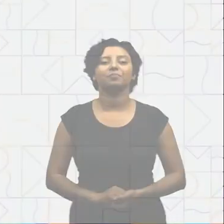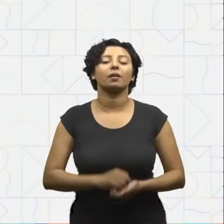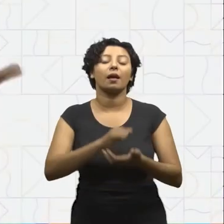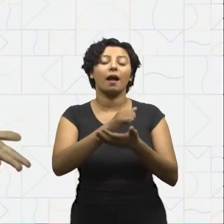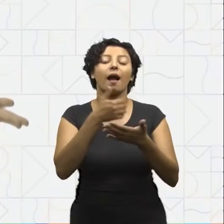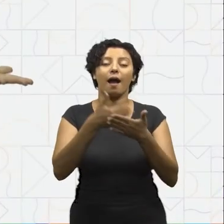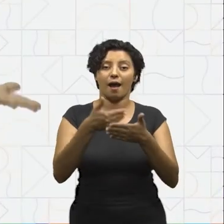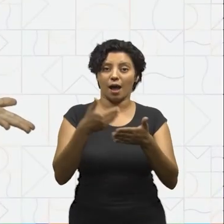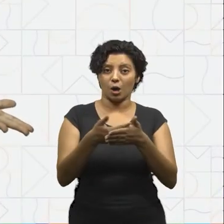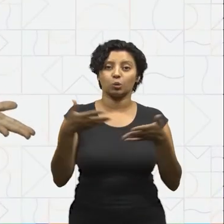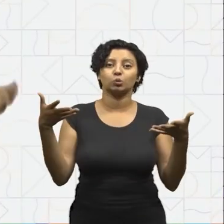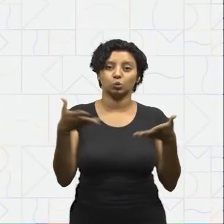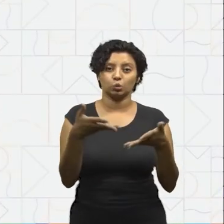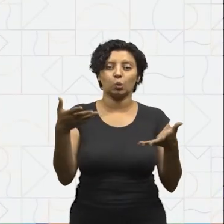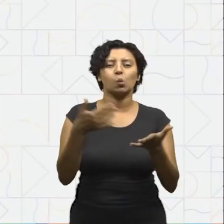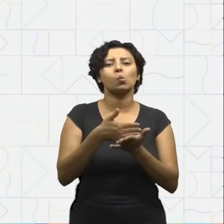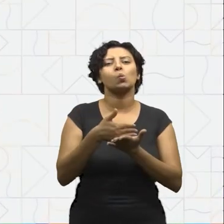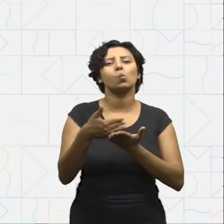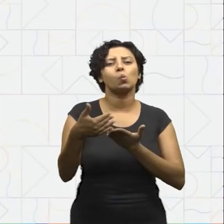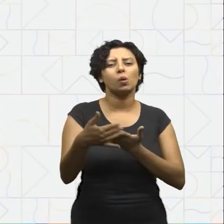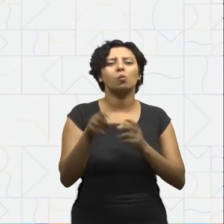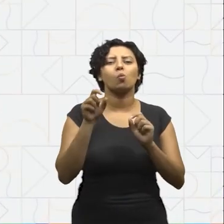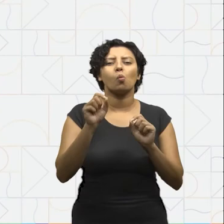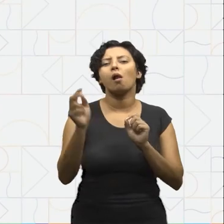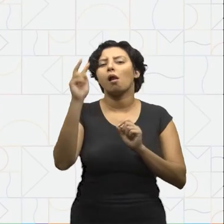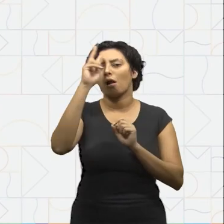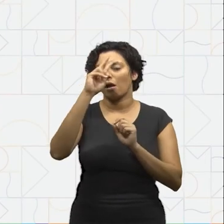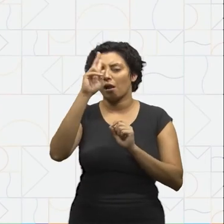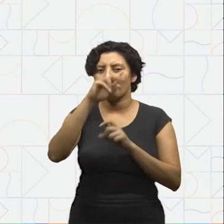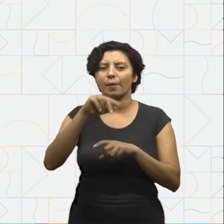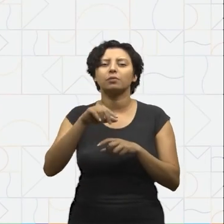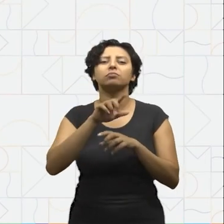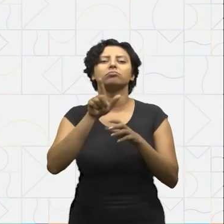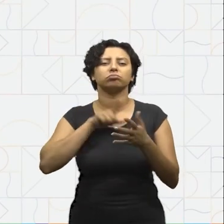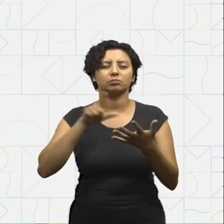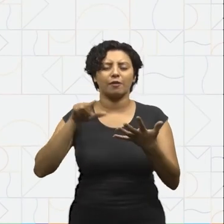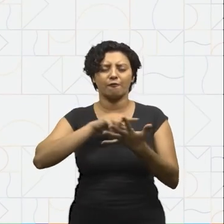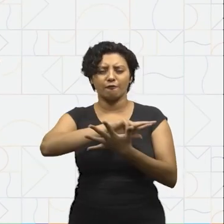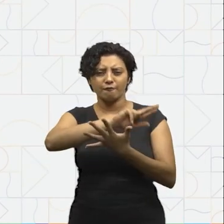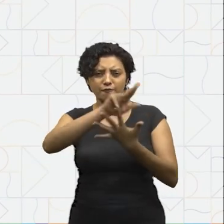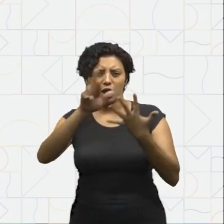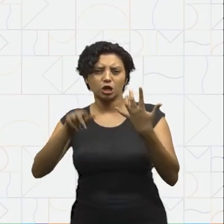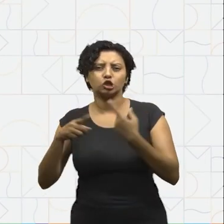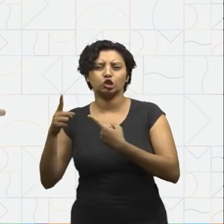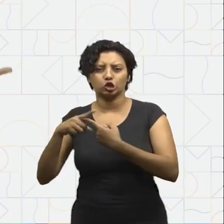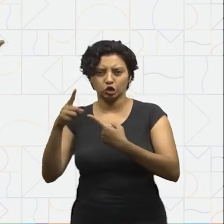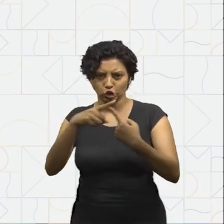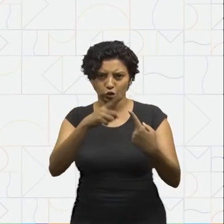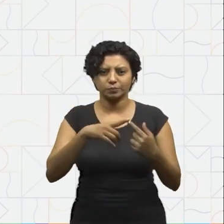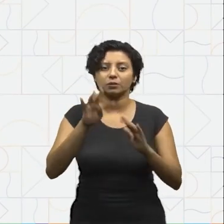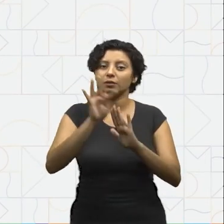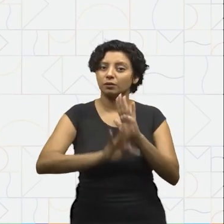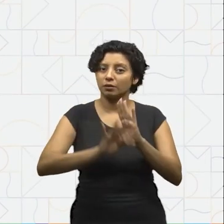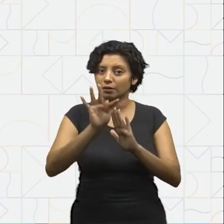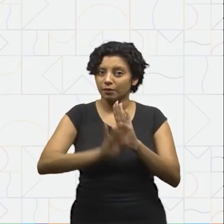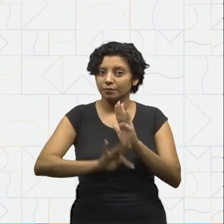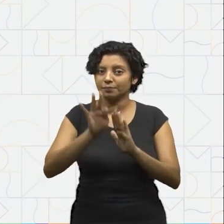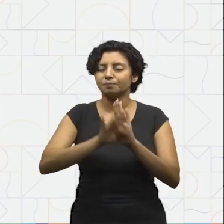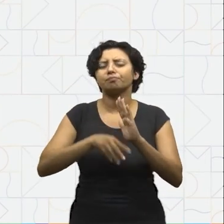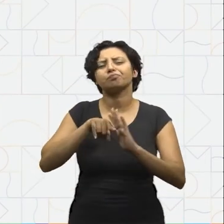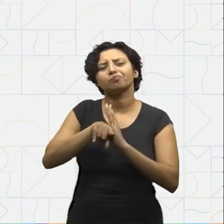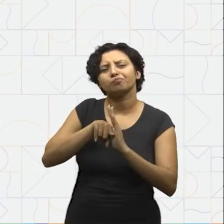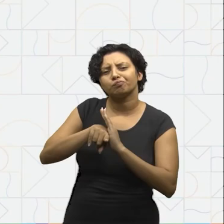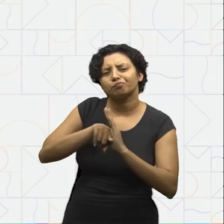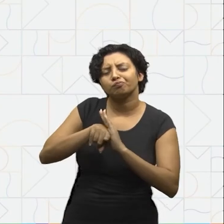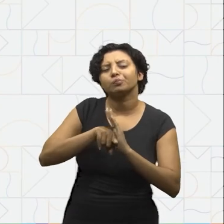Na aula de hoje, iniciamos lembrando que existem inúmeros tipos de textos